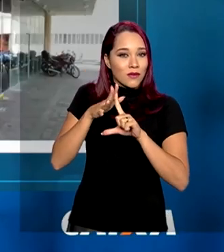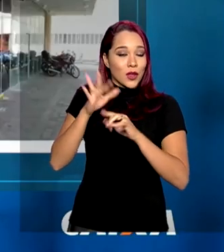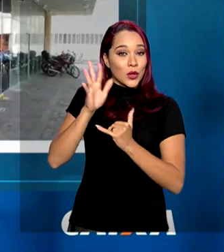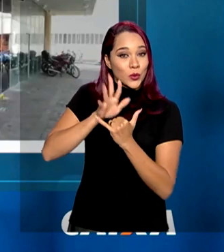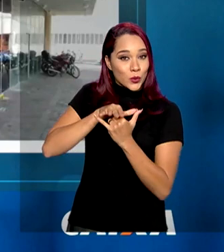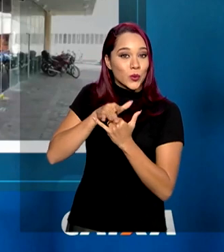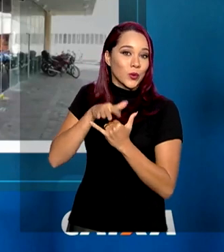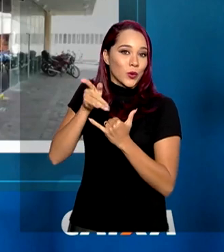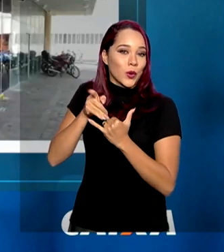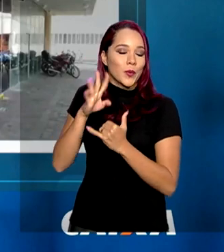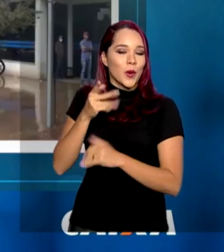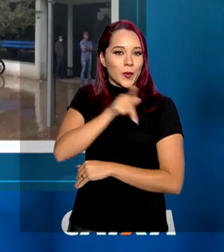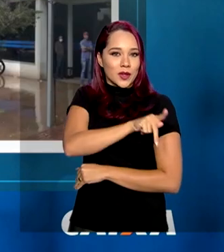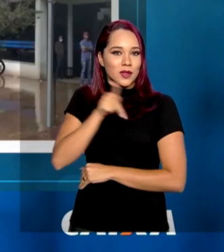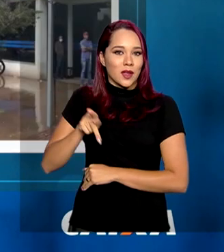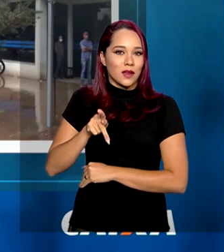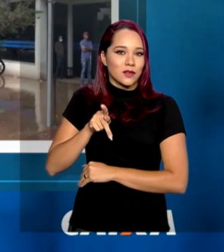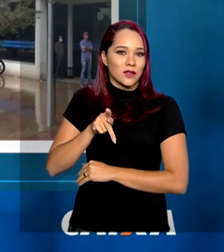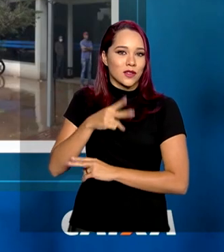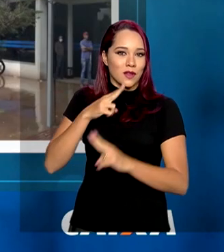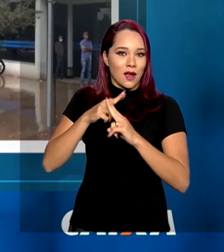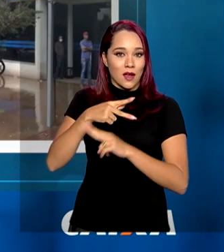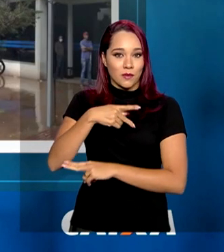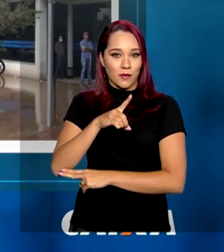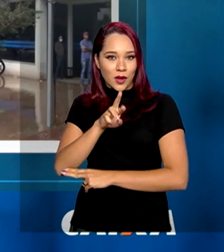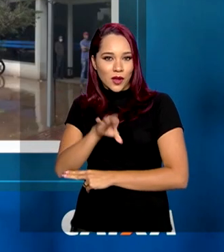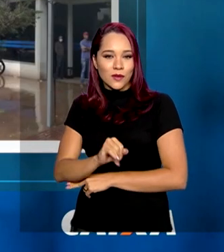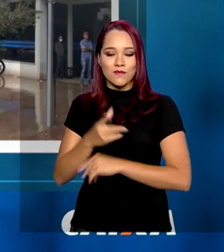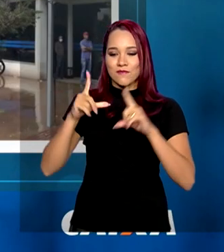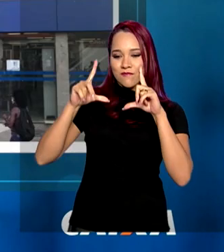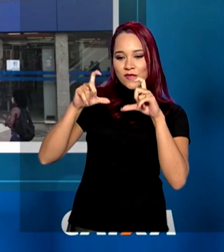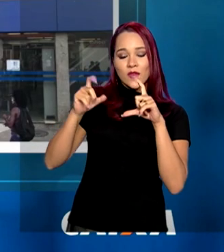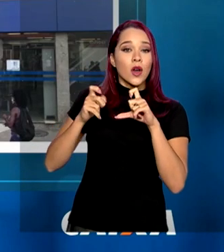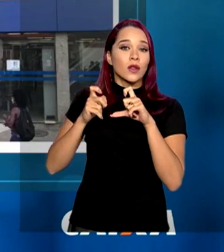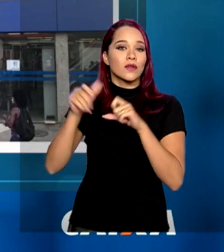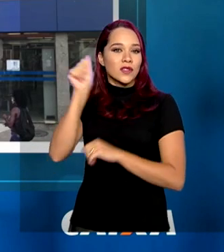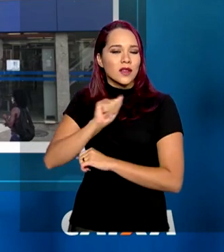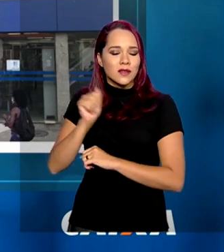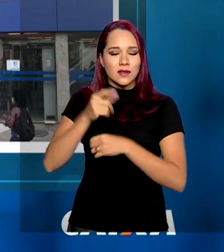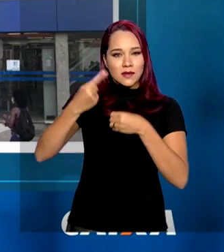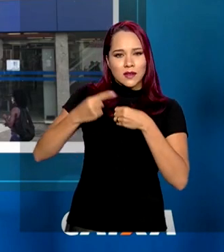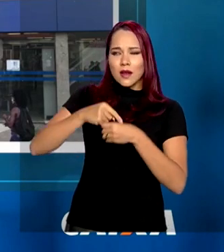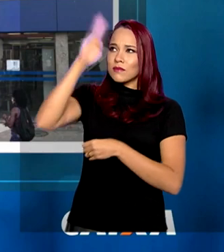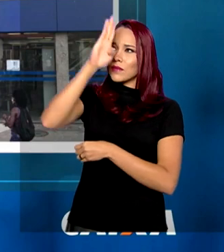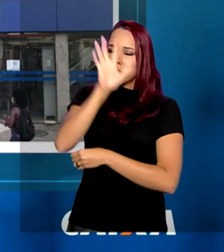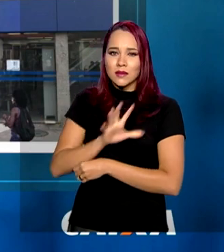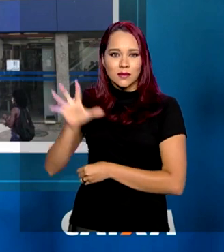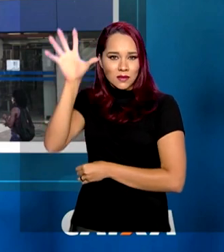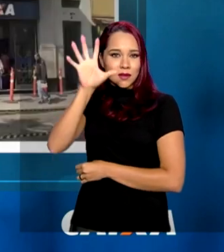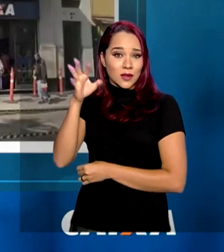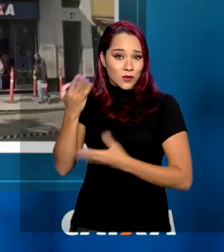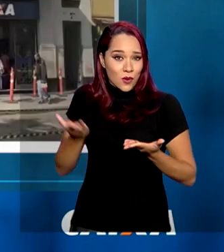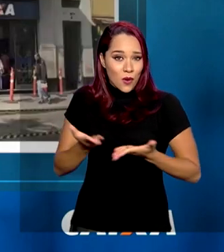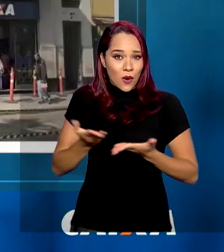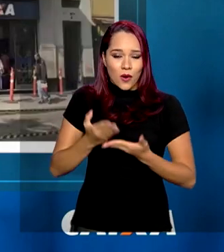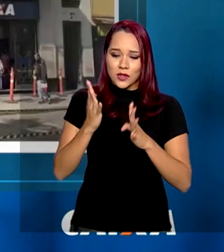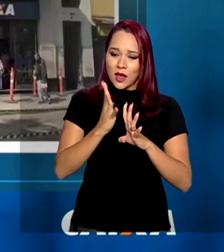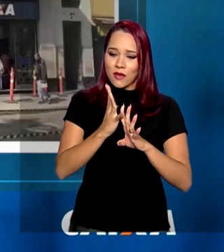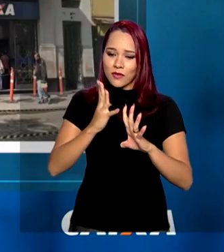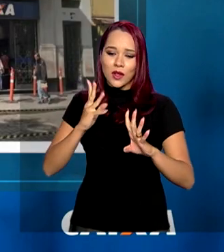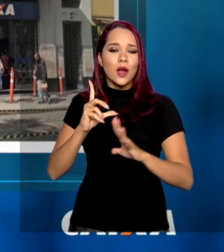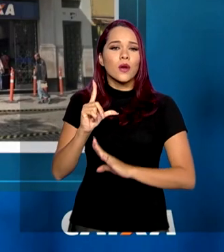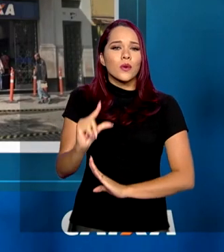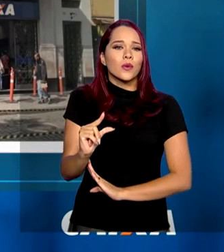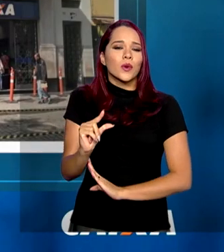o presidente da Caixa, Pedro Guimarães, mostrou fotos de agências em várias cidades do país na manhã de hoje. Segundo ele, as filas foram